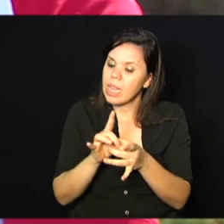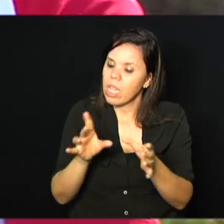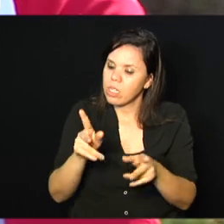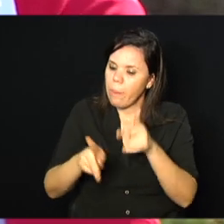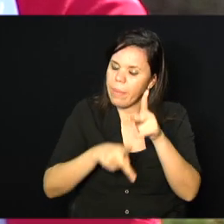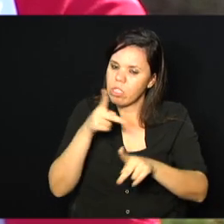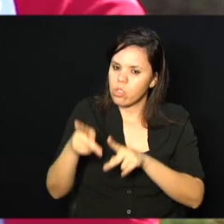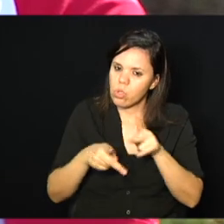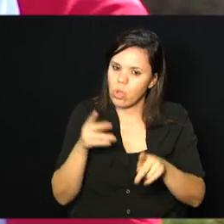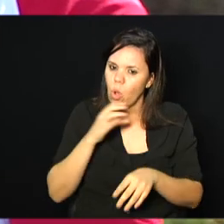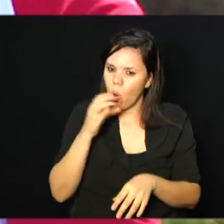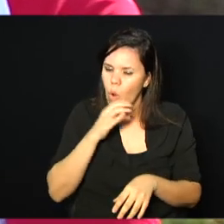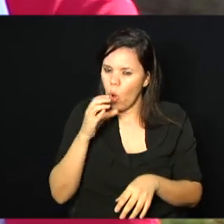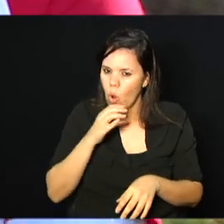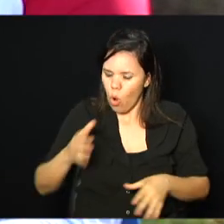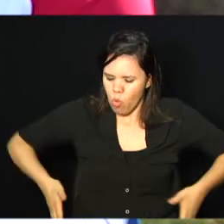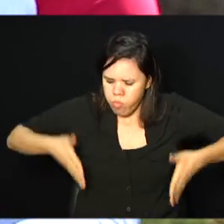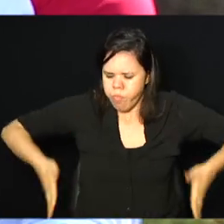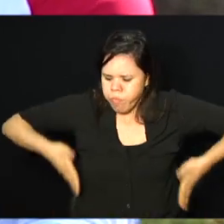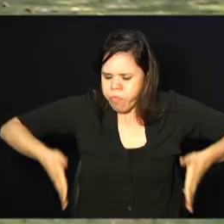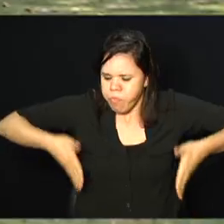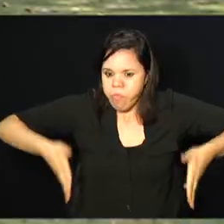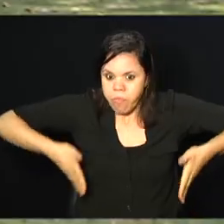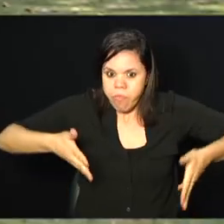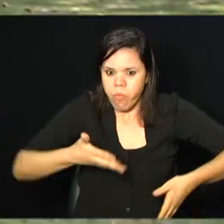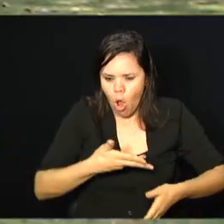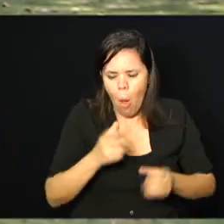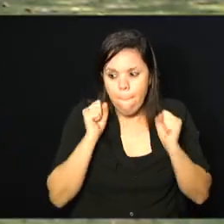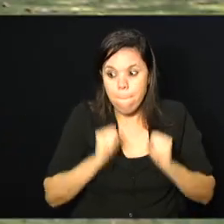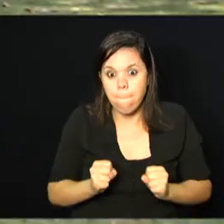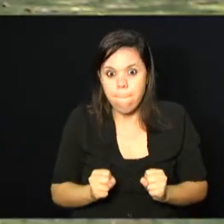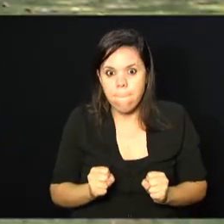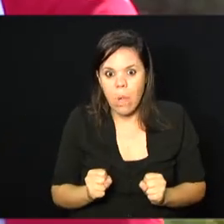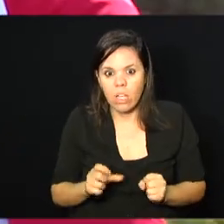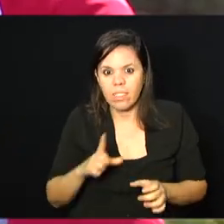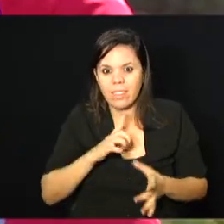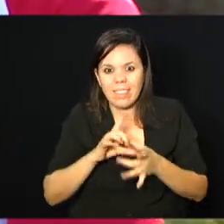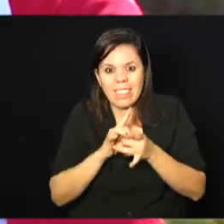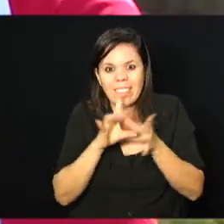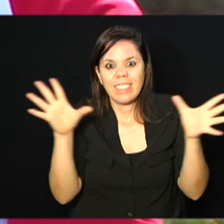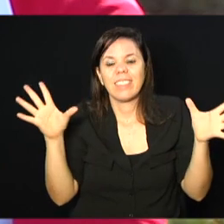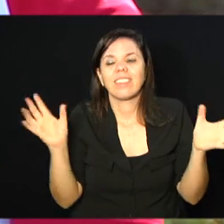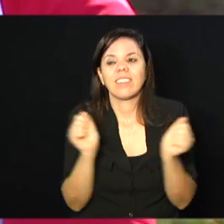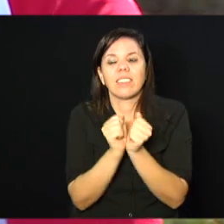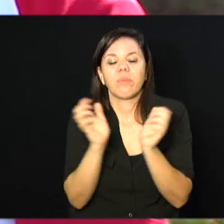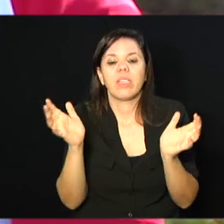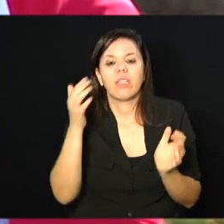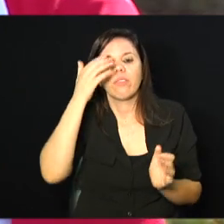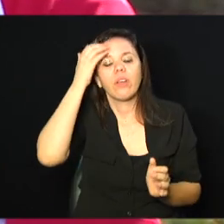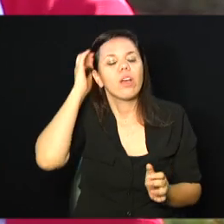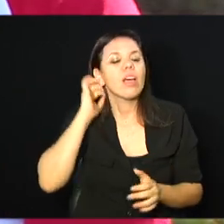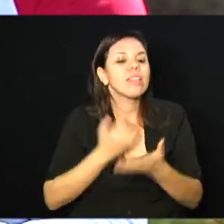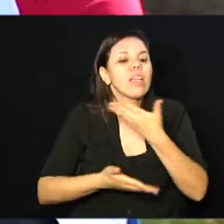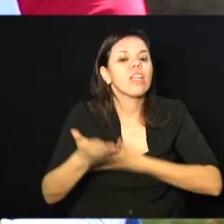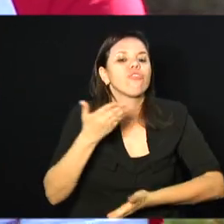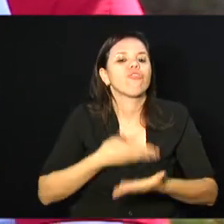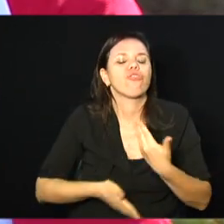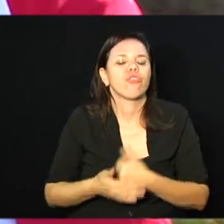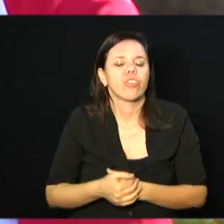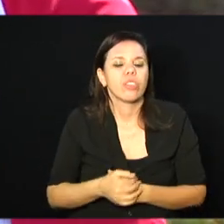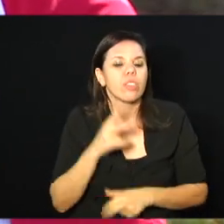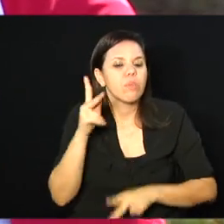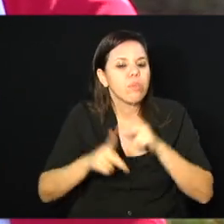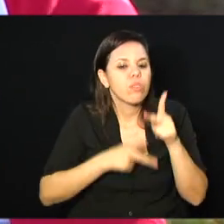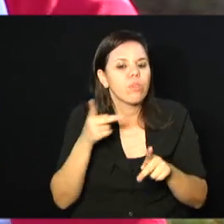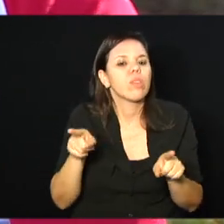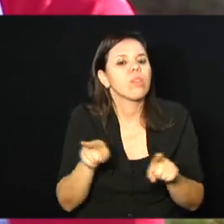ela vê que ela pode, como disse o João, pode... É libertador. Isso, libertador e interagir com os outros que estivessem